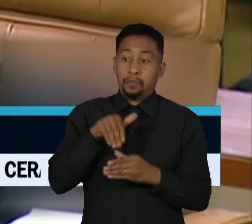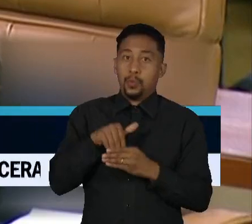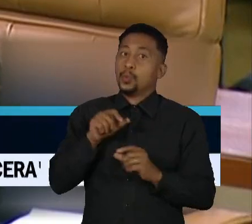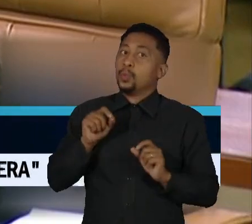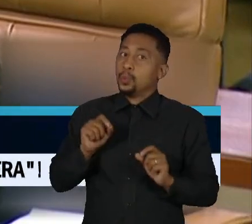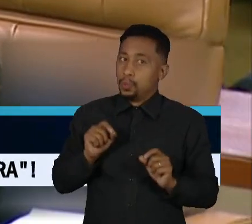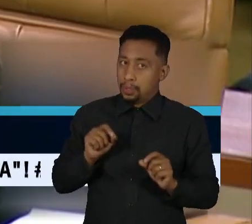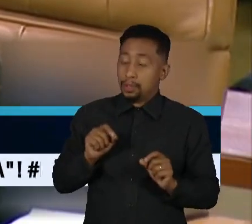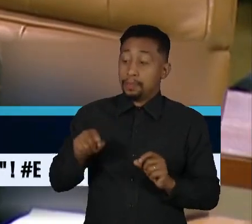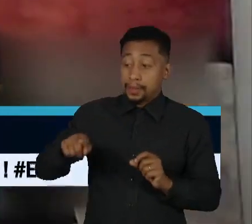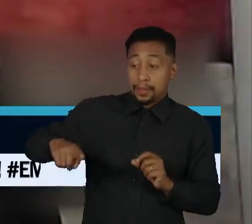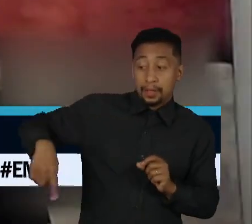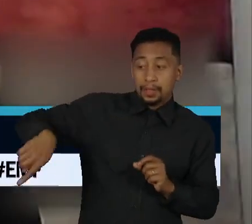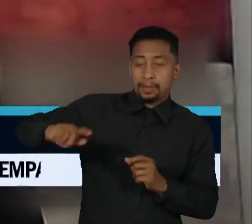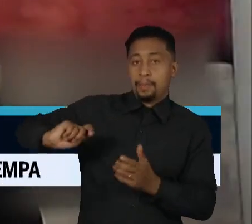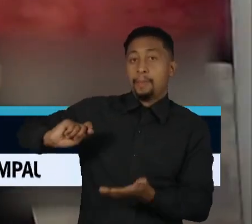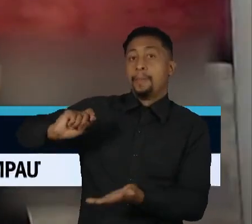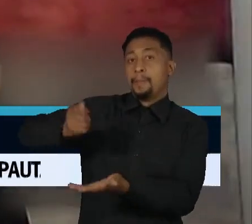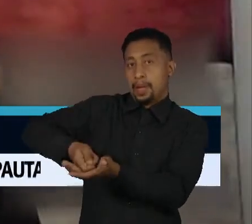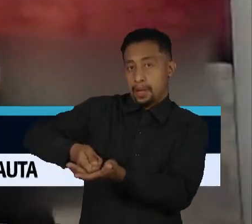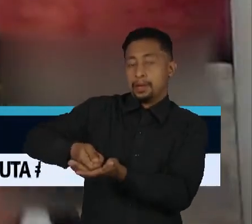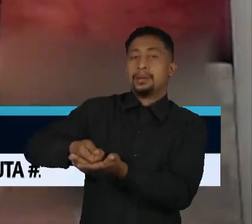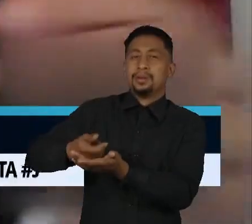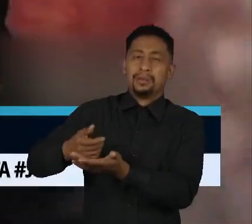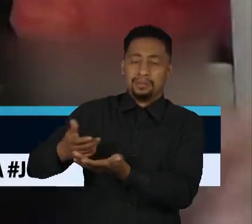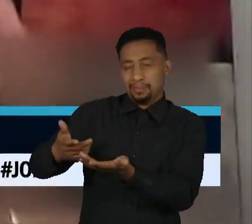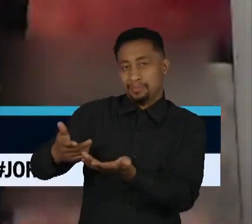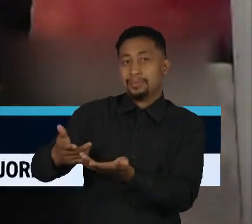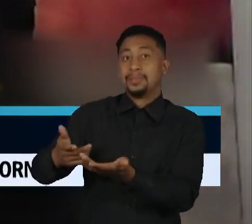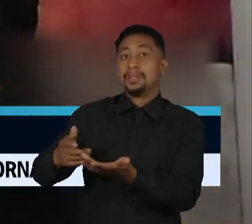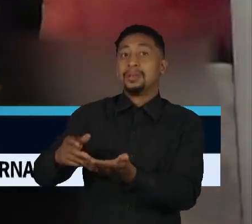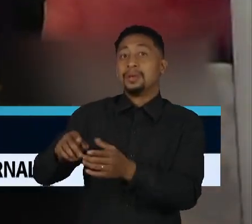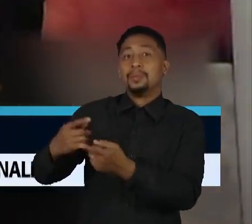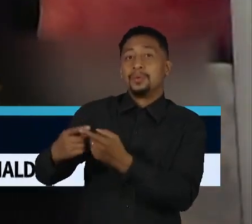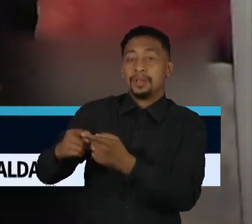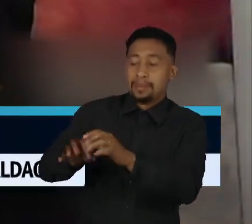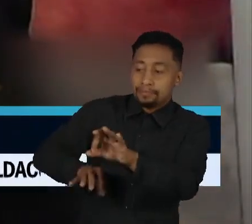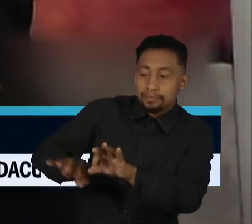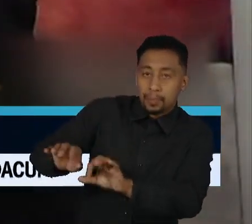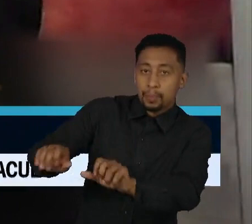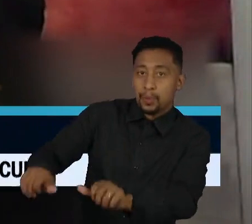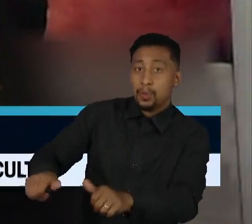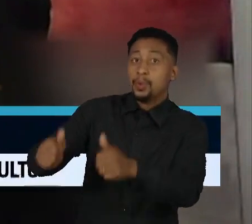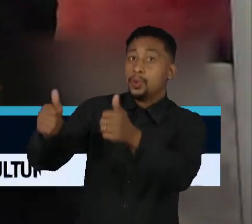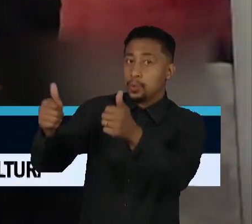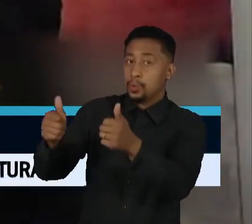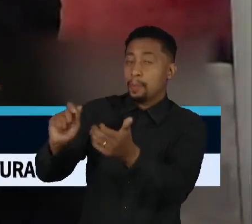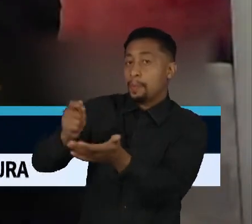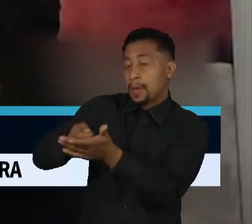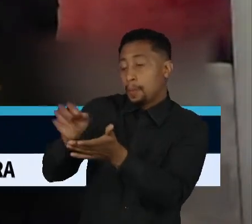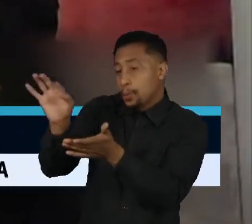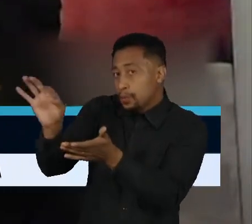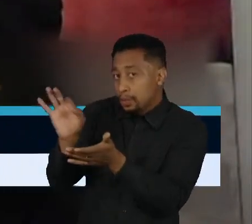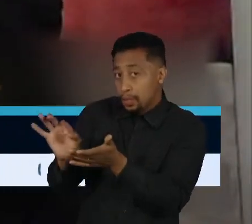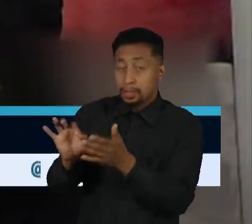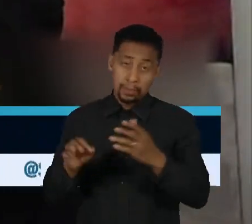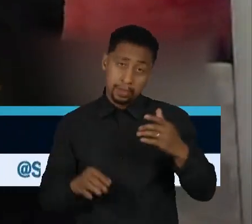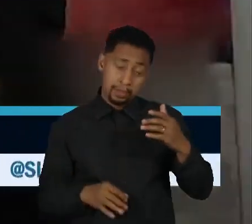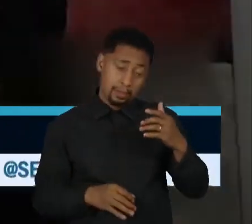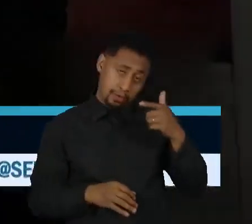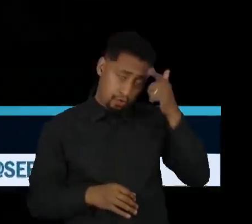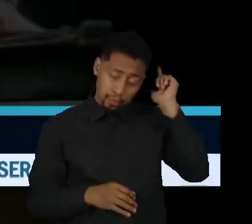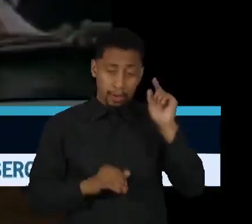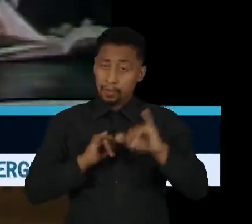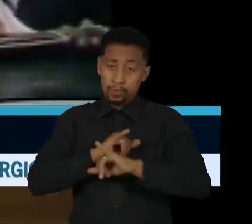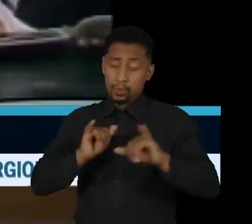benfeitorias à propriedade e Moraes pelo pagamento integral, desde que a posse não fosse alvo de qualquer